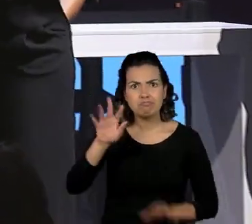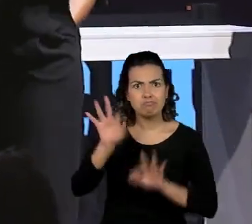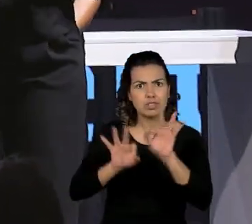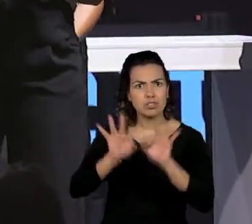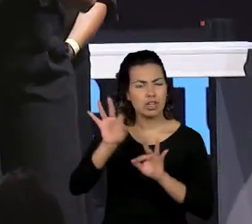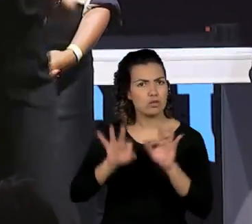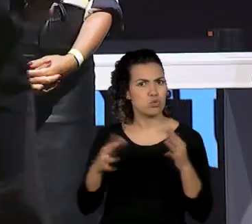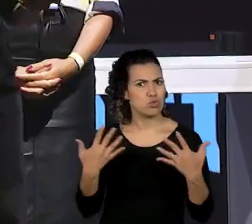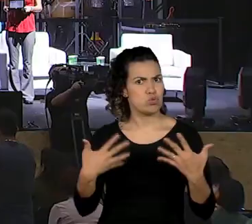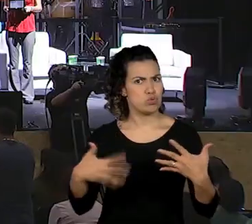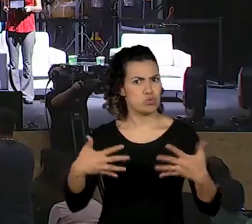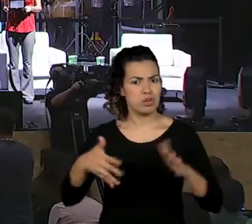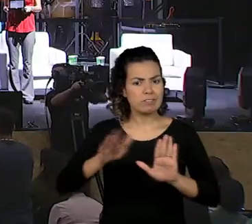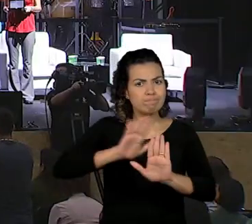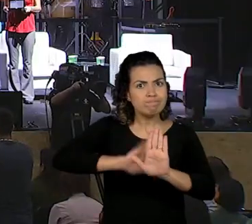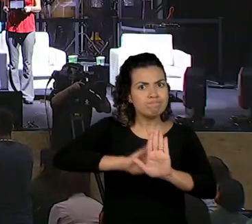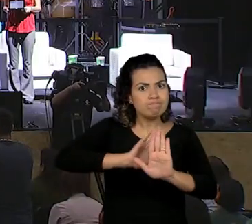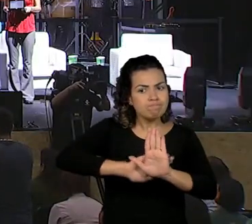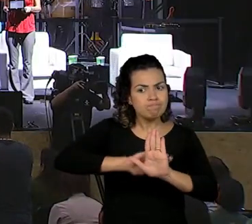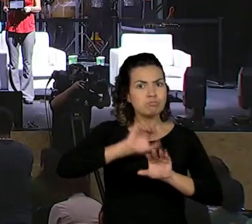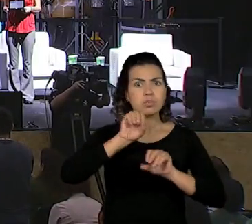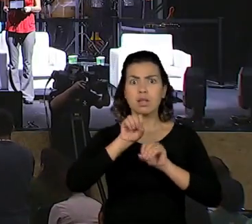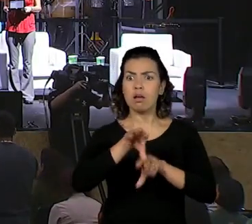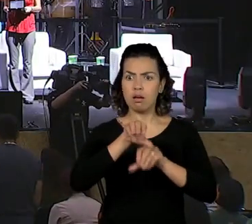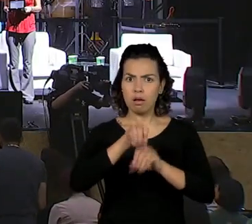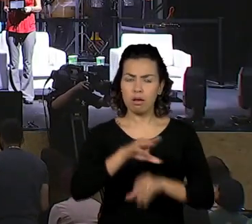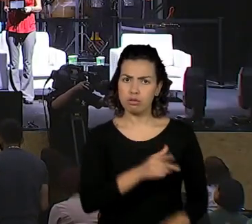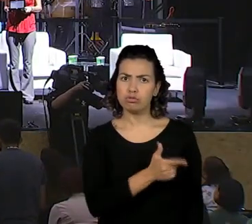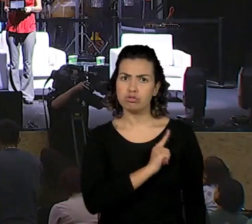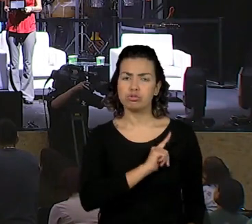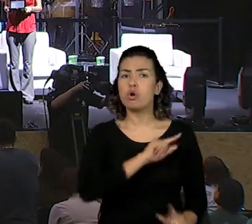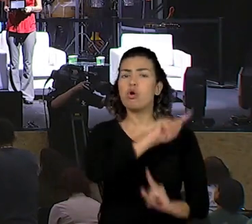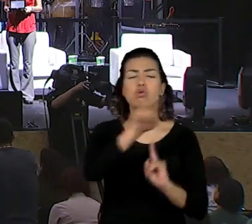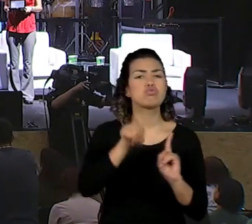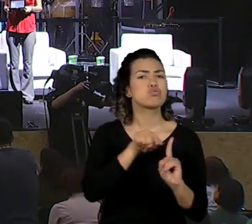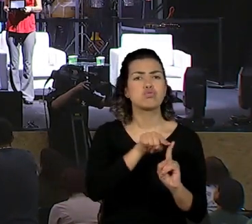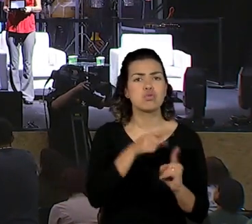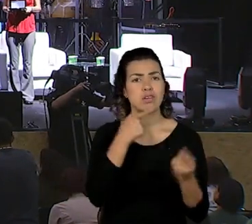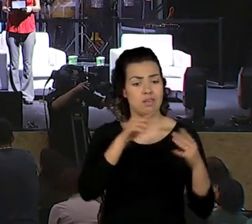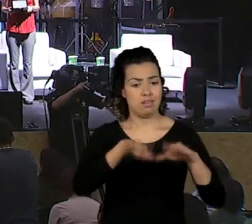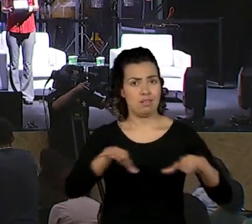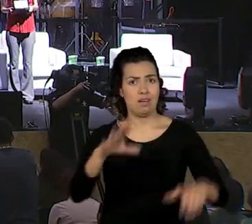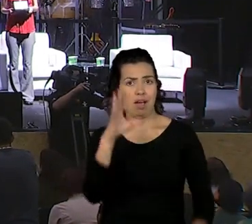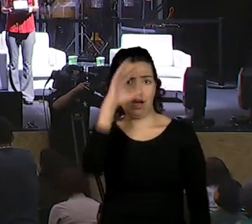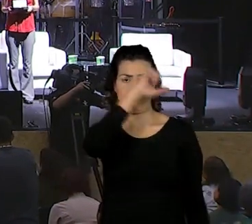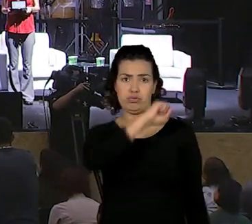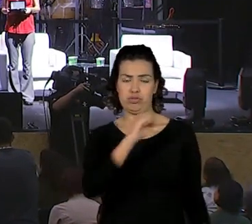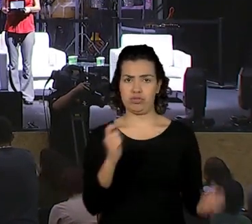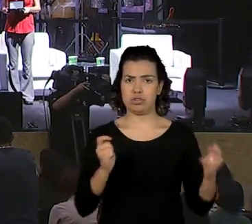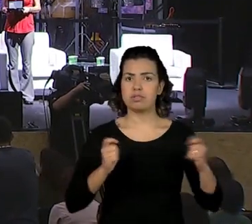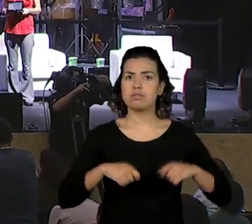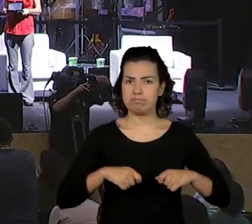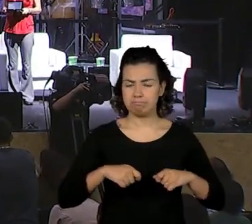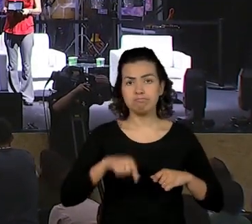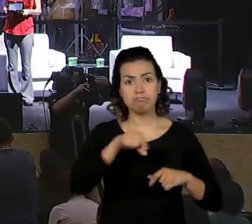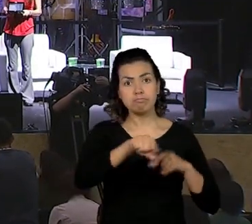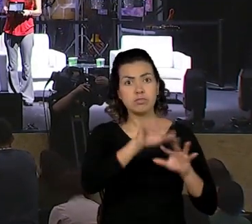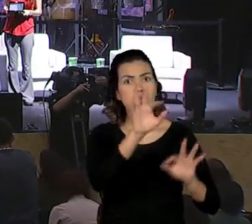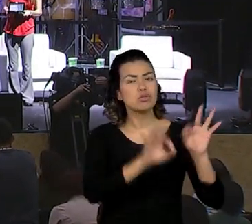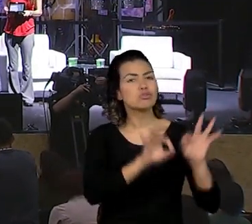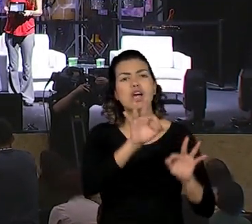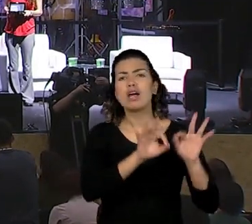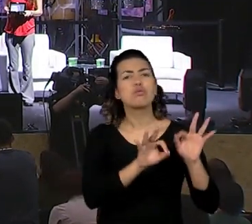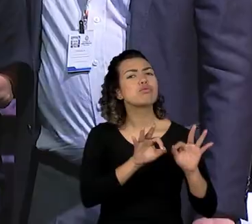um quesito, né? Questões pedagógicas para que as crianças aprendam. Nesse caso aí, um projeto que reforça a